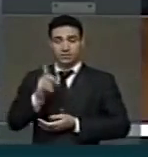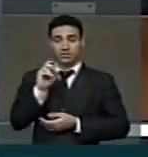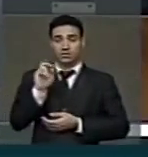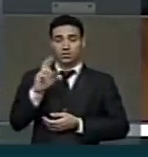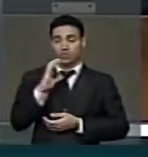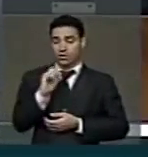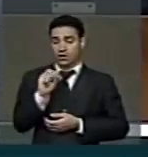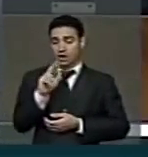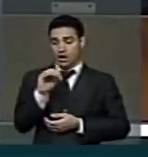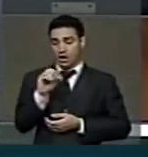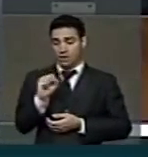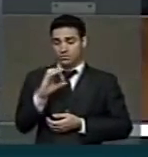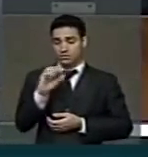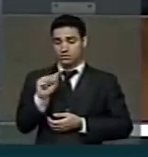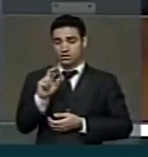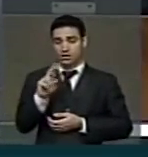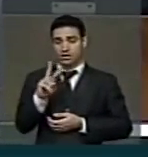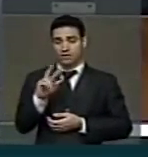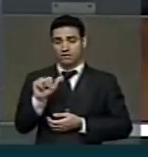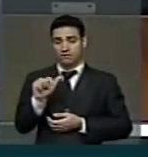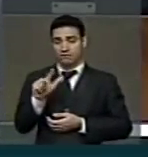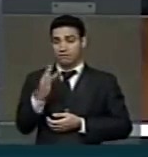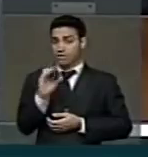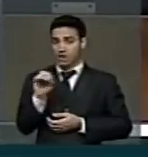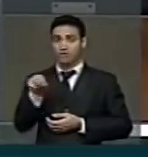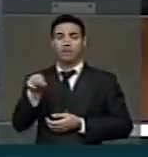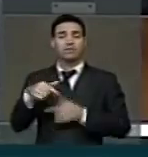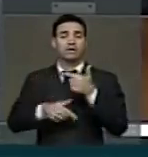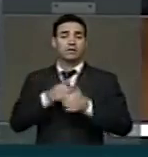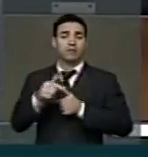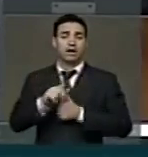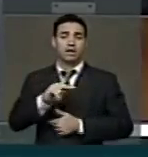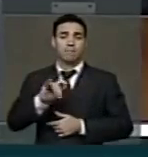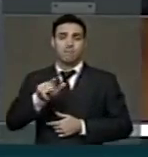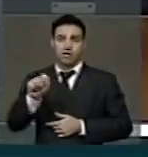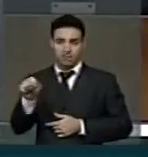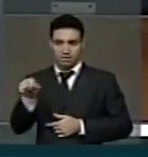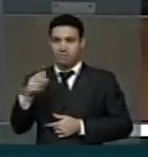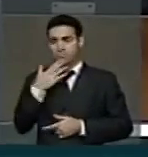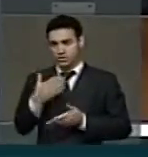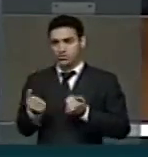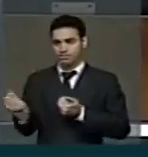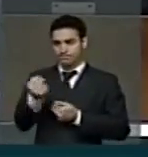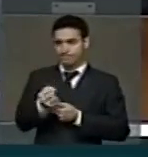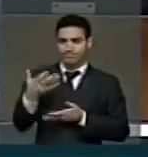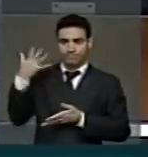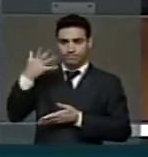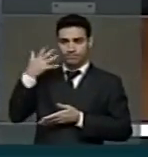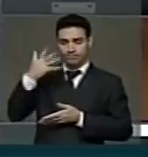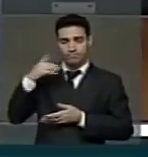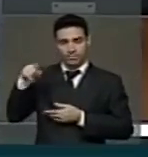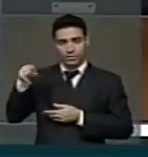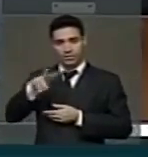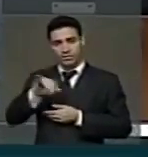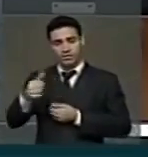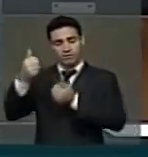Henrique Ribeiro de Carvalho, do IPEA, para usar da palavra, nesse momento, como nosso